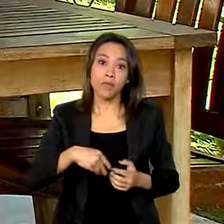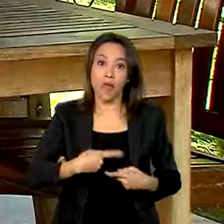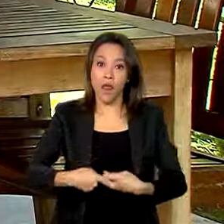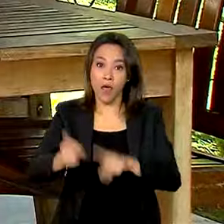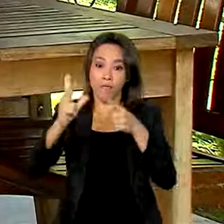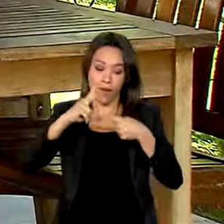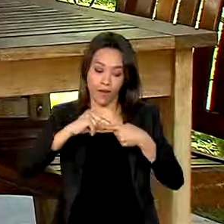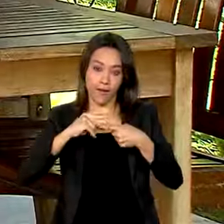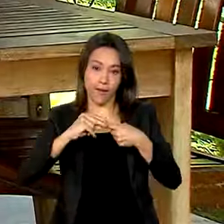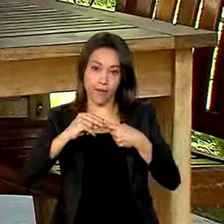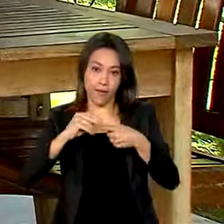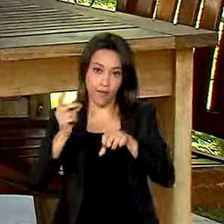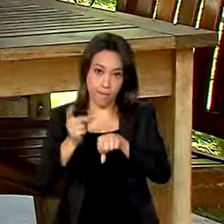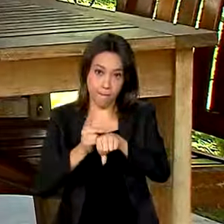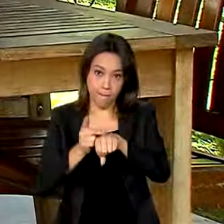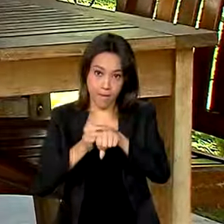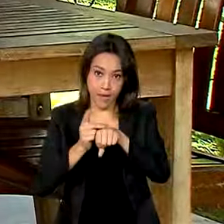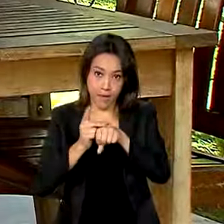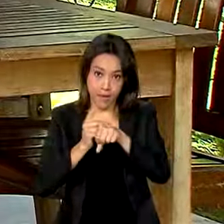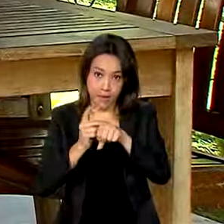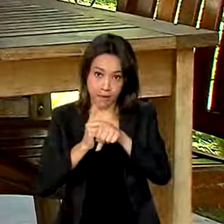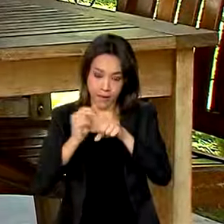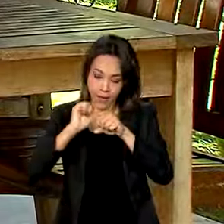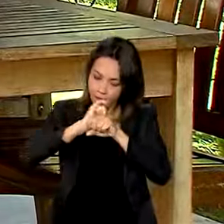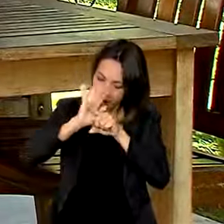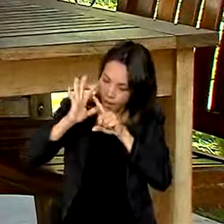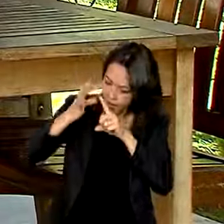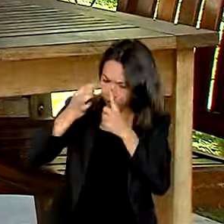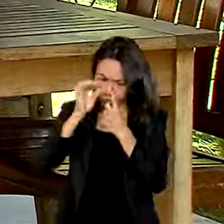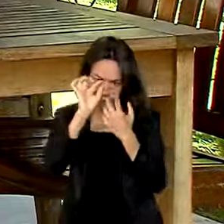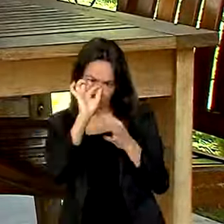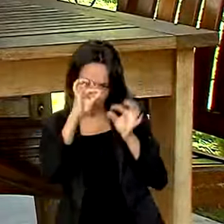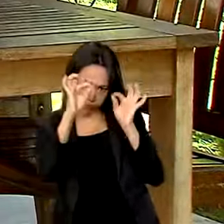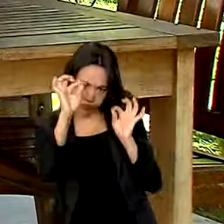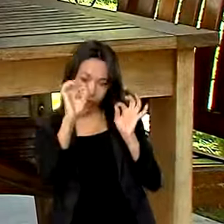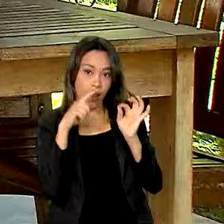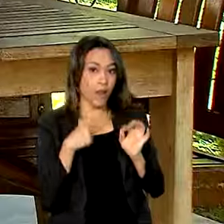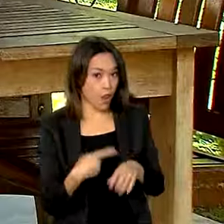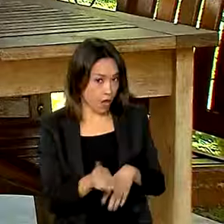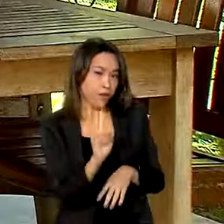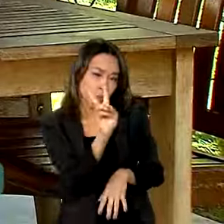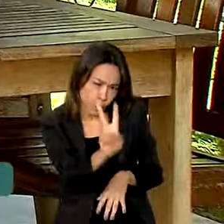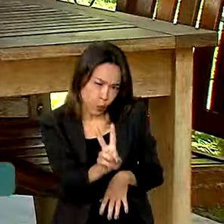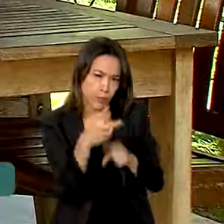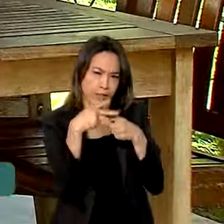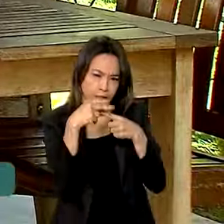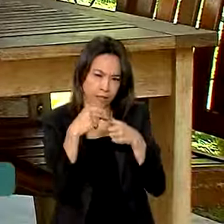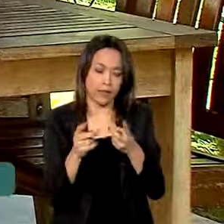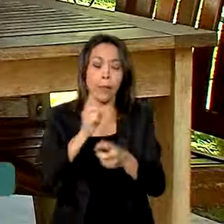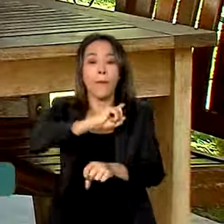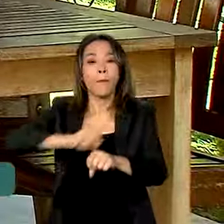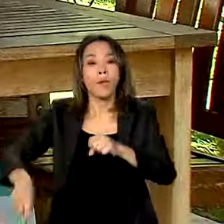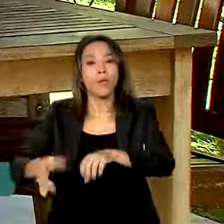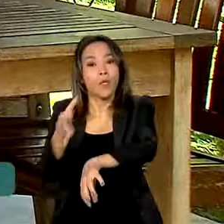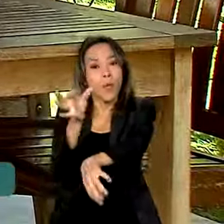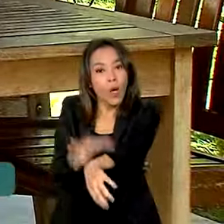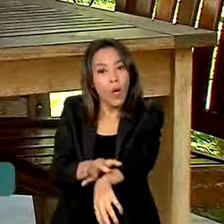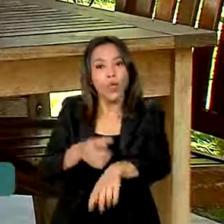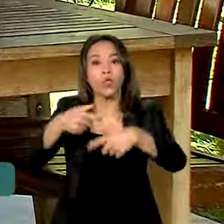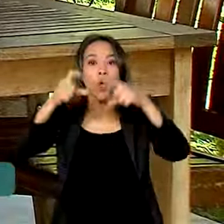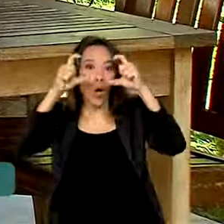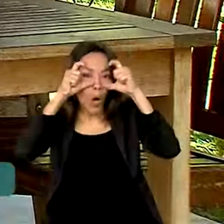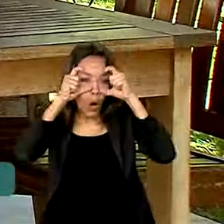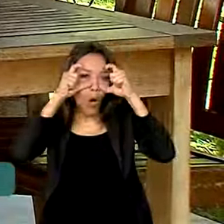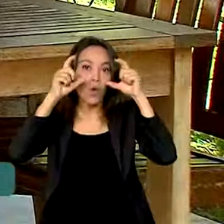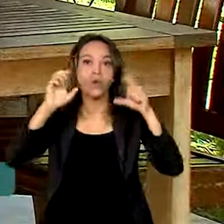preta de material transparente. É bom levar mais uma. E é proibido o uso de relógio, de óculos escuros